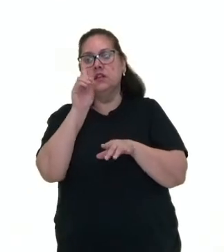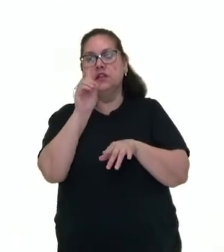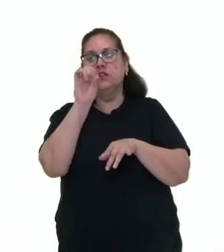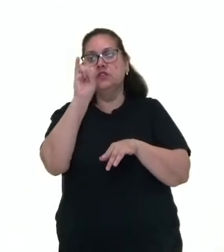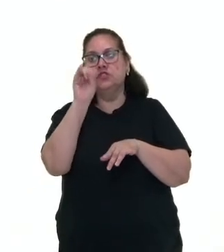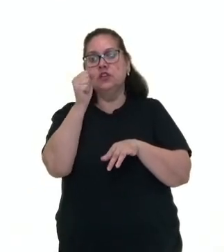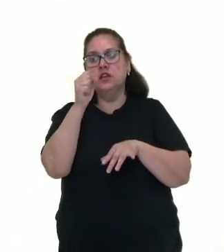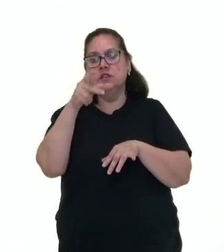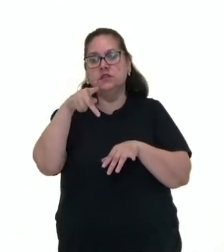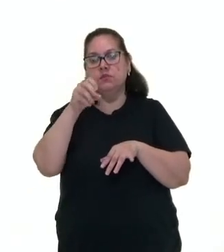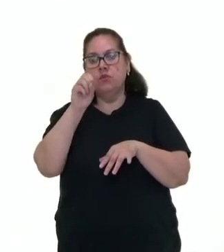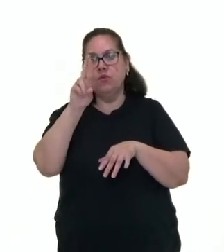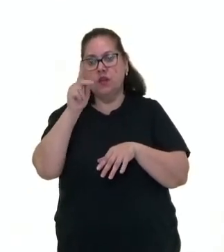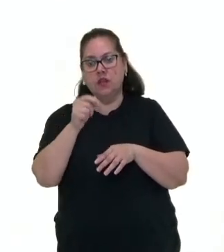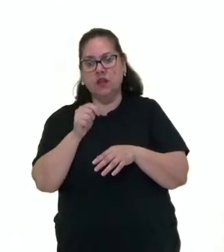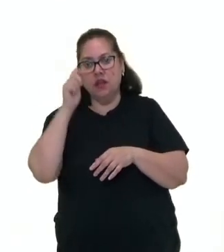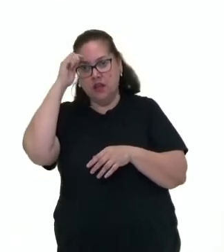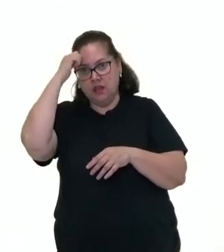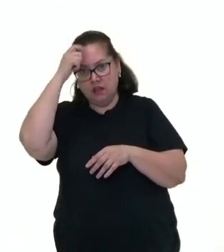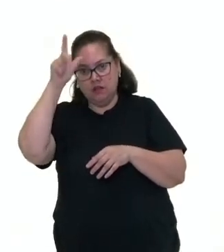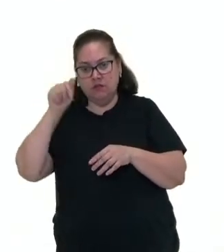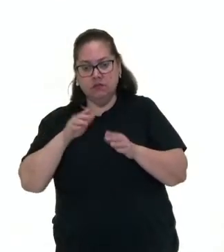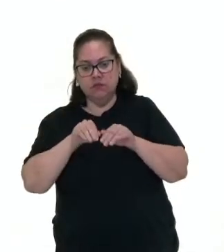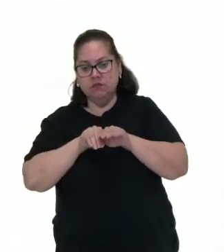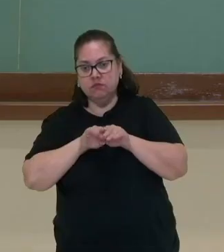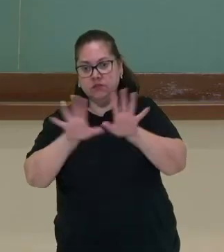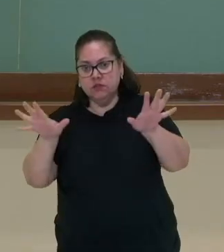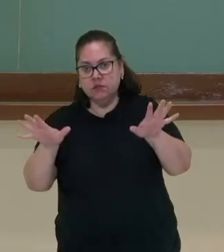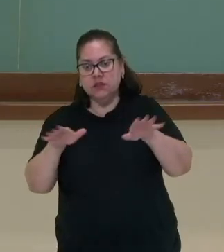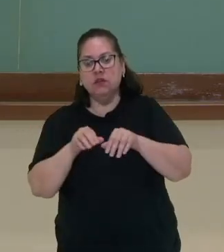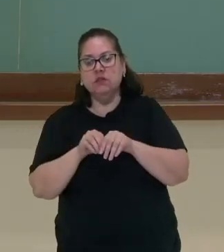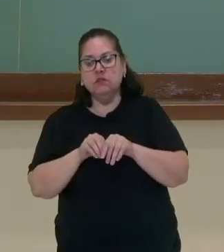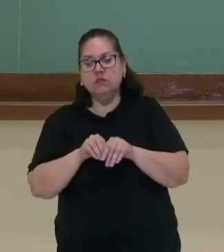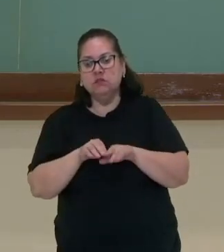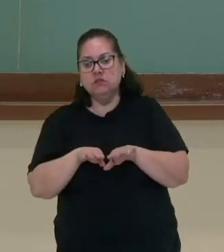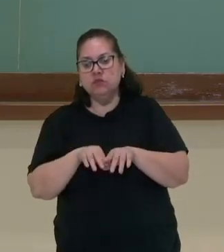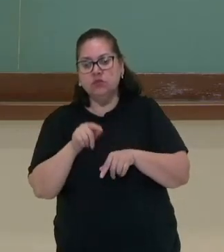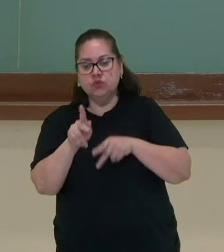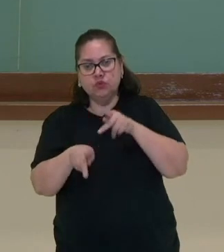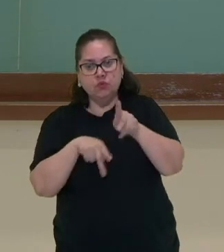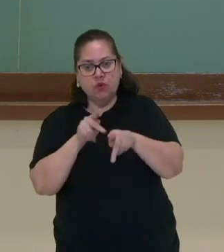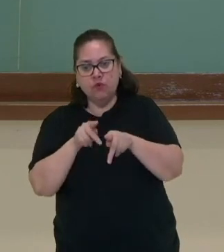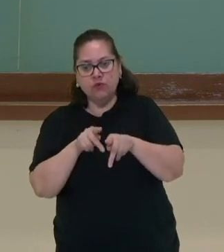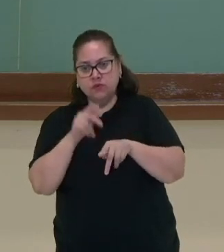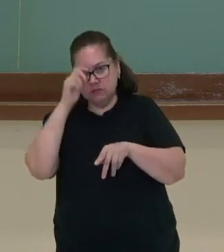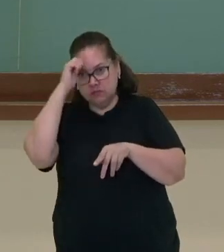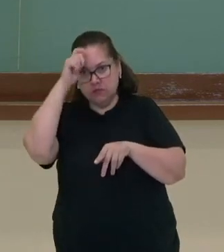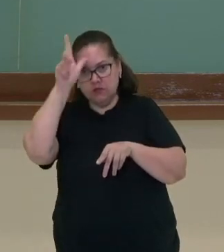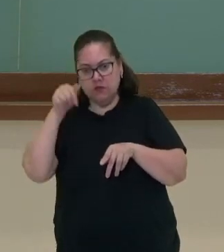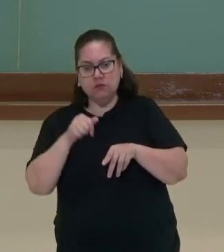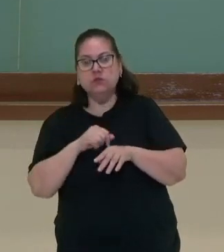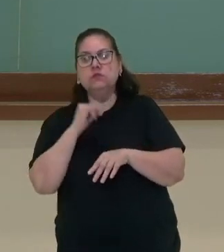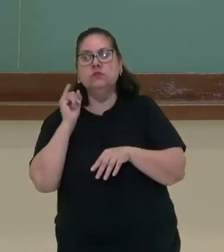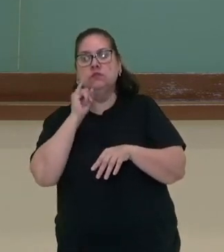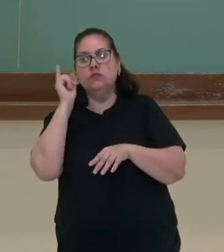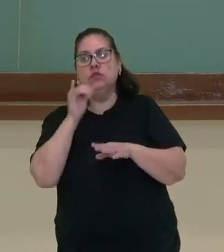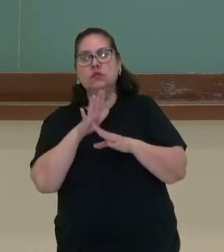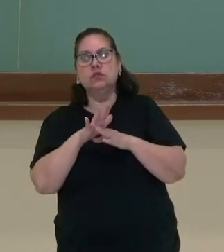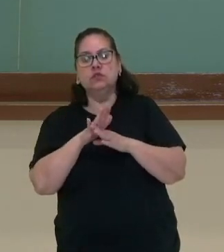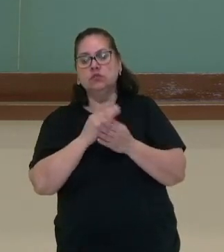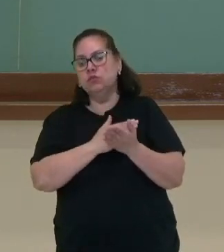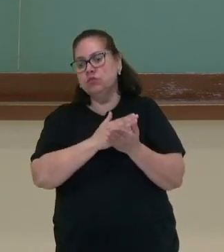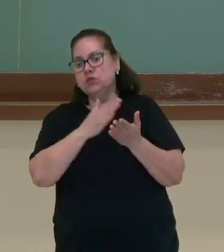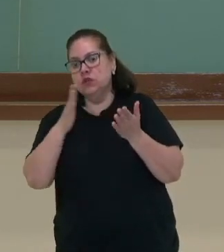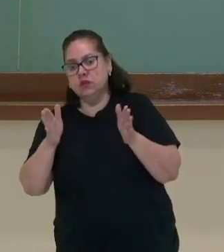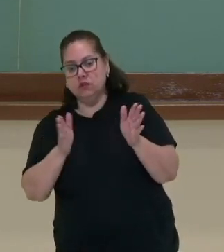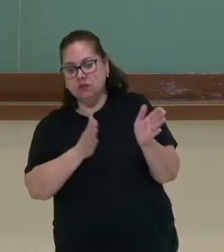africana. Diáspora significa dispersão, a dispersão dos povos africanos, principalmente, né, durante